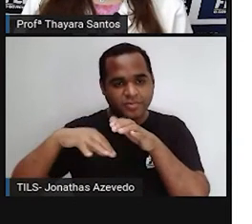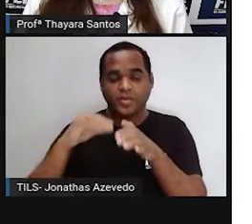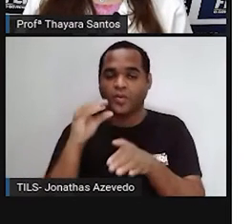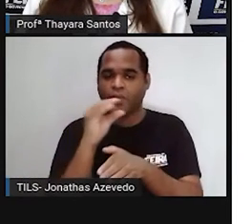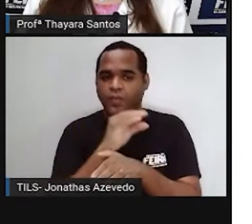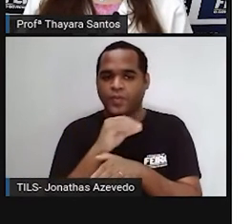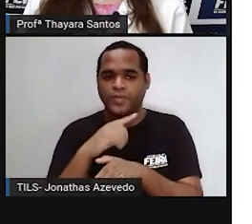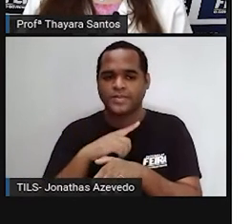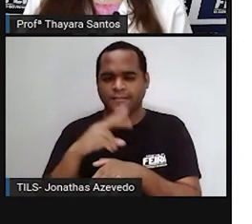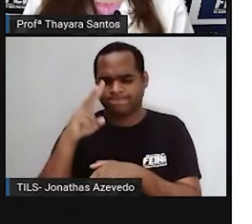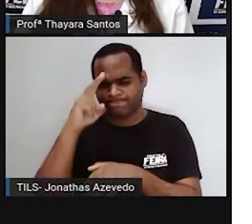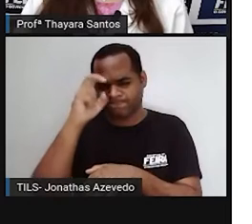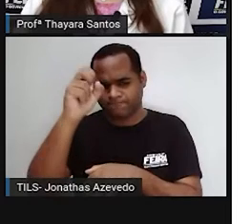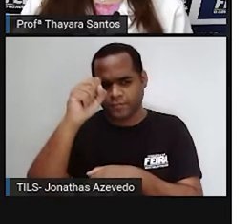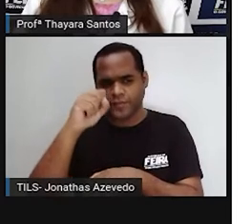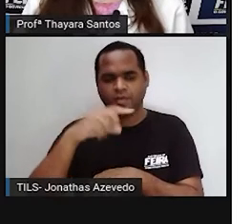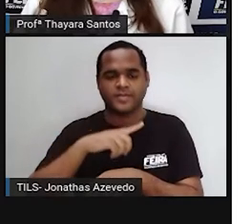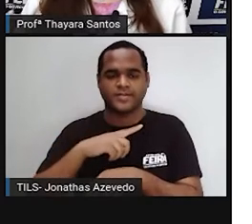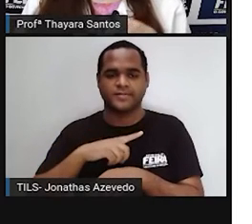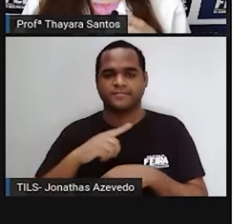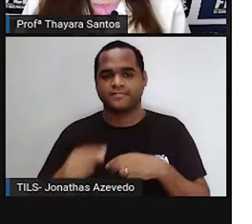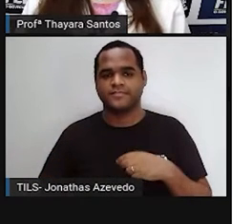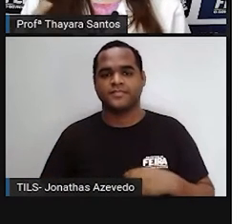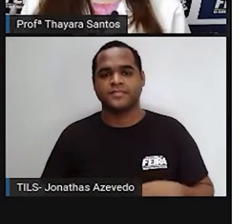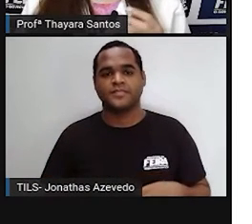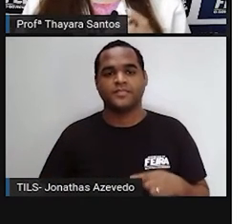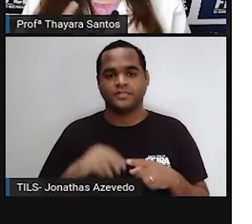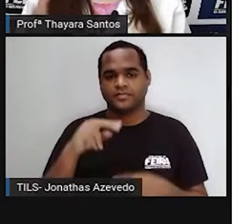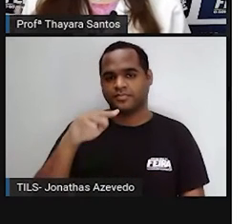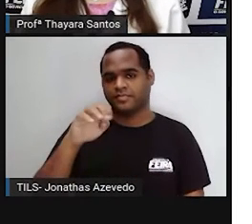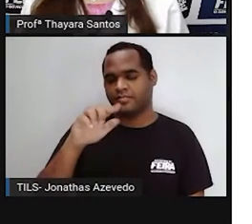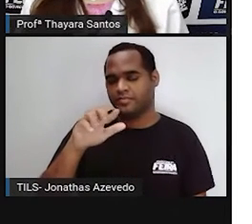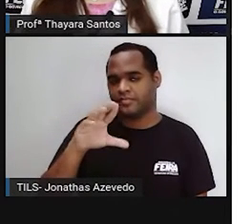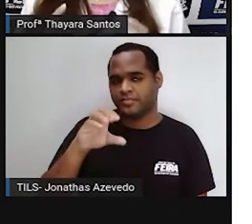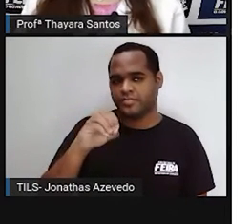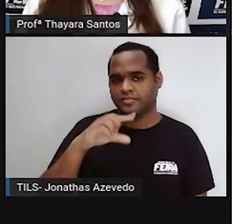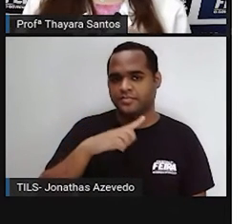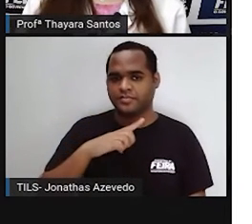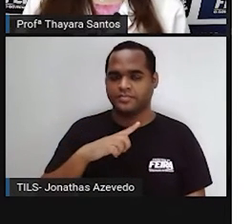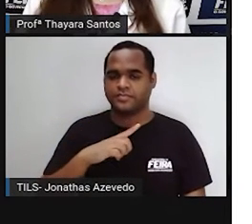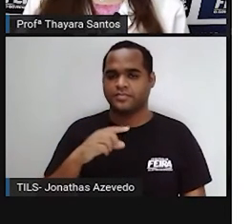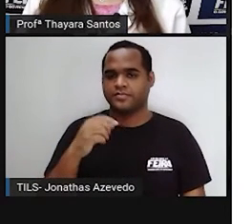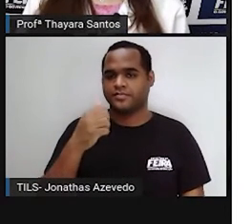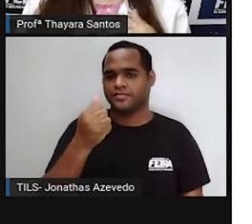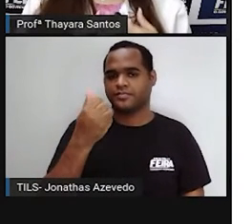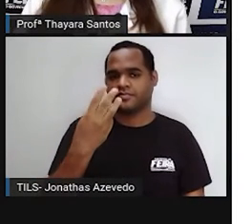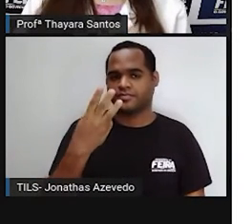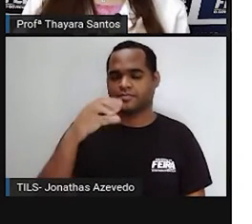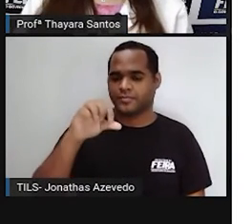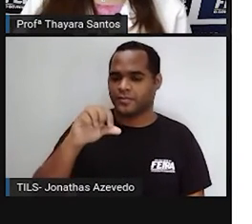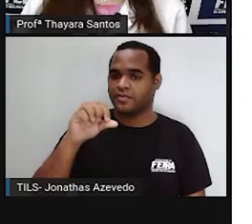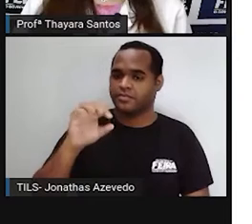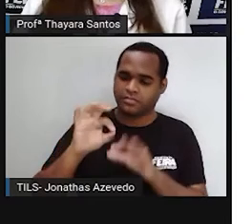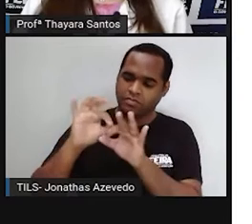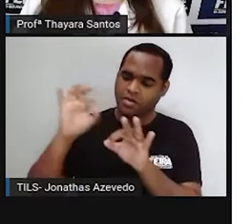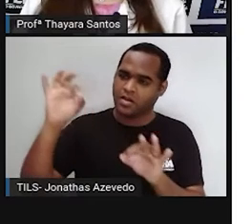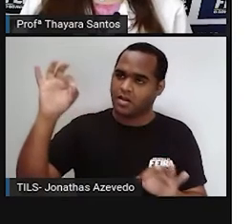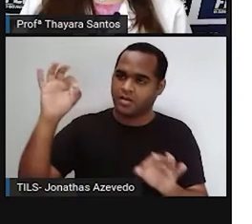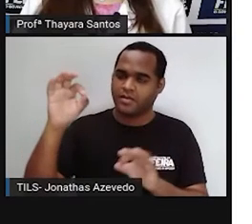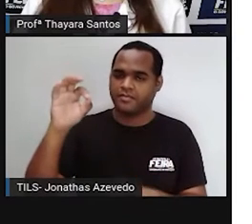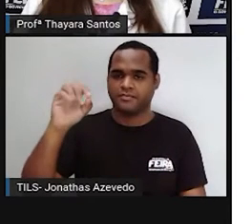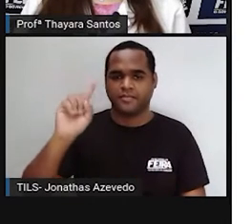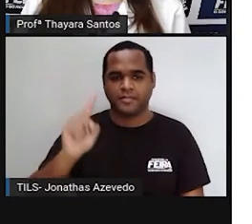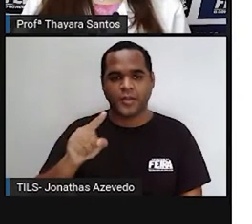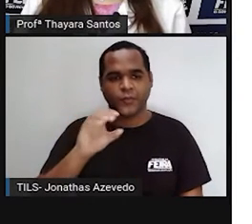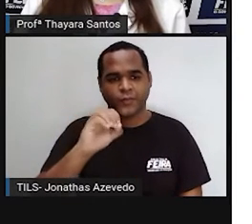quente, com maior quantidade de massa. E esse núcleo, ele tem aproximadamente 139 mil quilômetros. E é